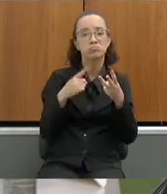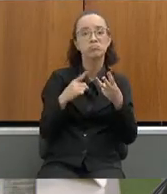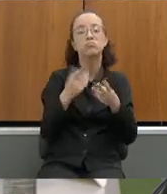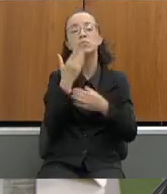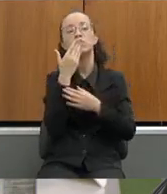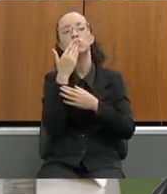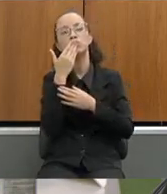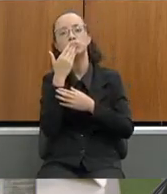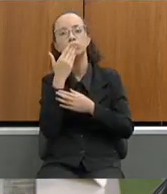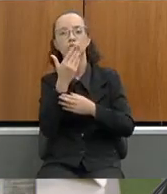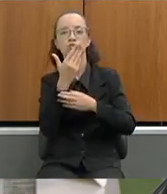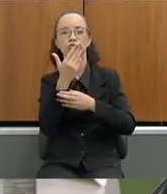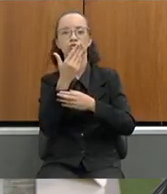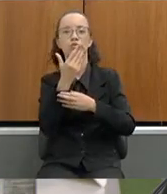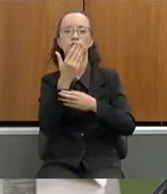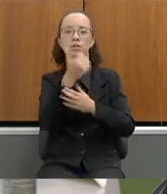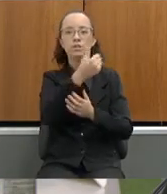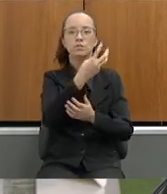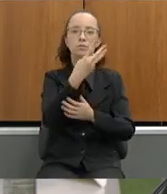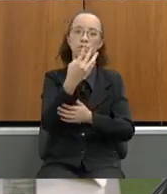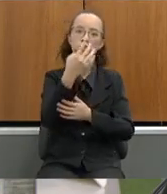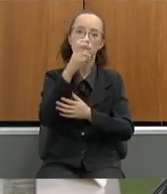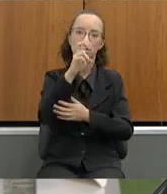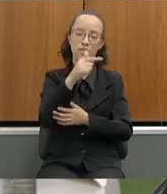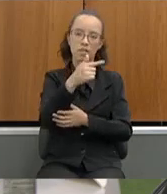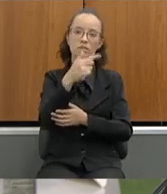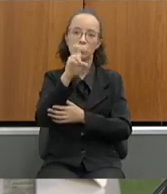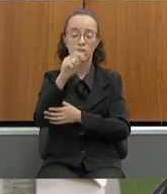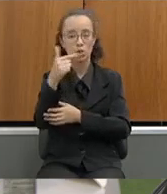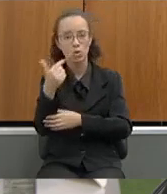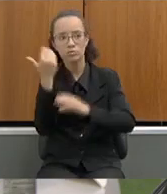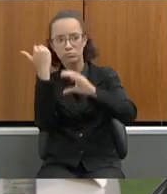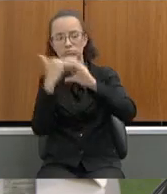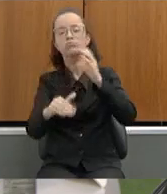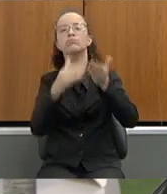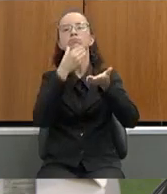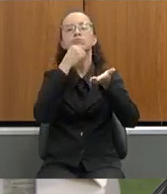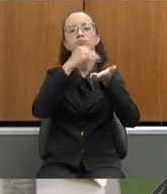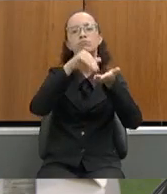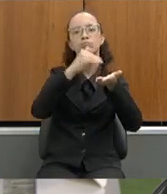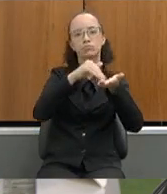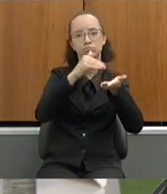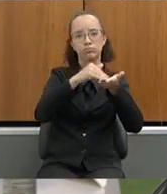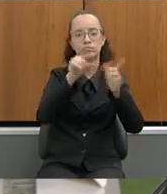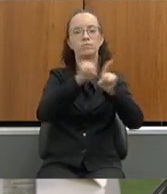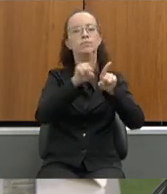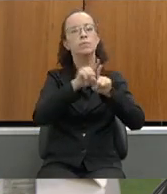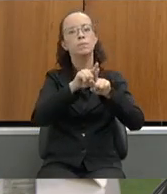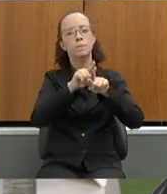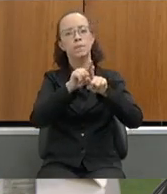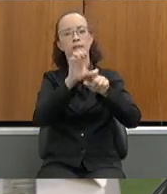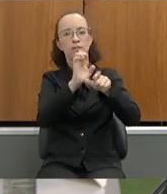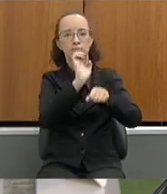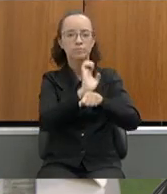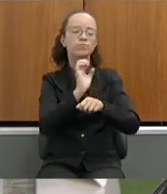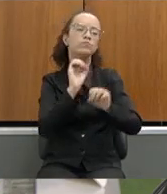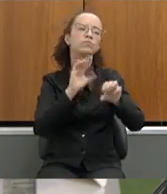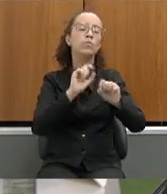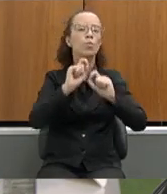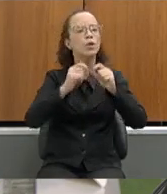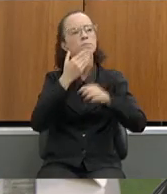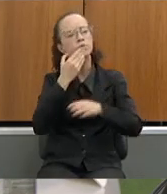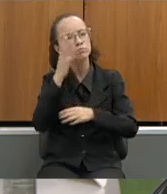requerimento de comissão 13.752 que seja encaminhado à Secretaria de Estado da Educação pedido de